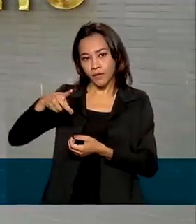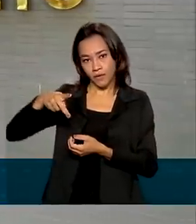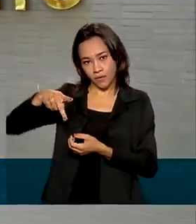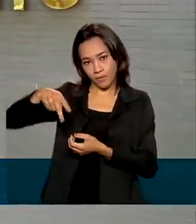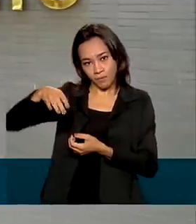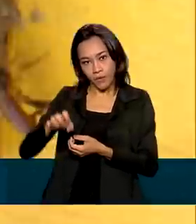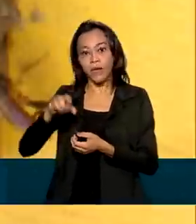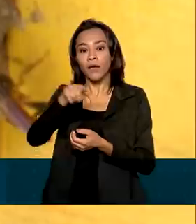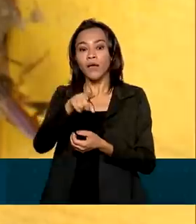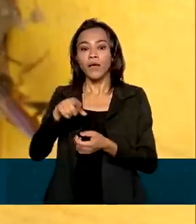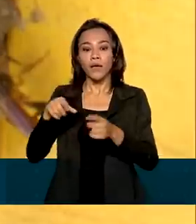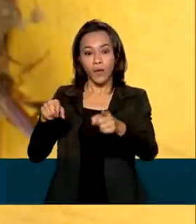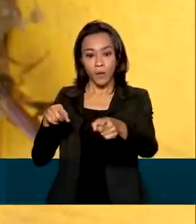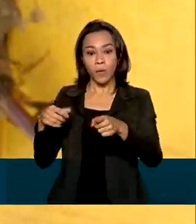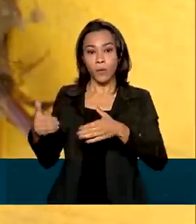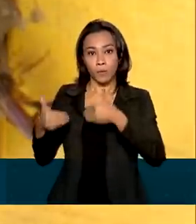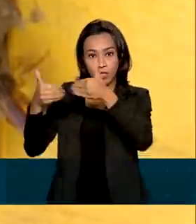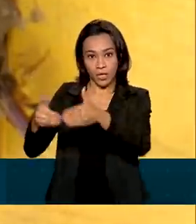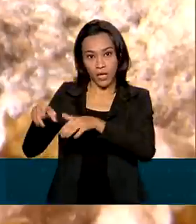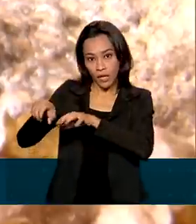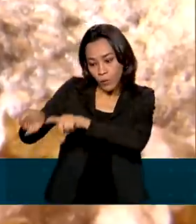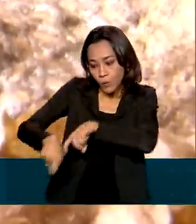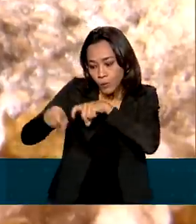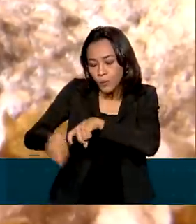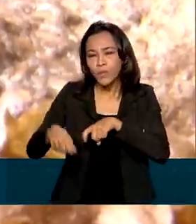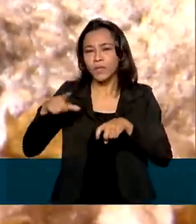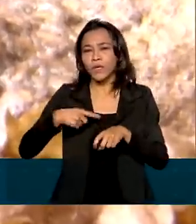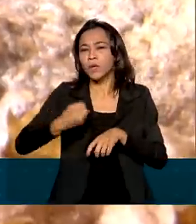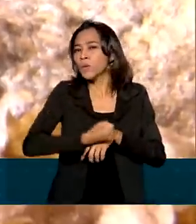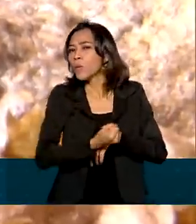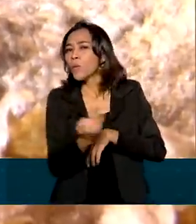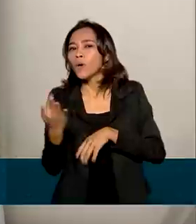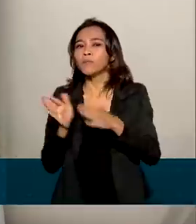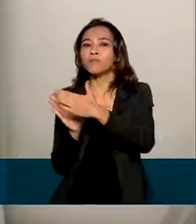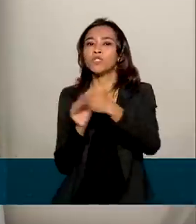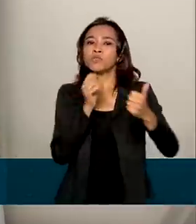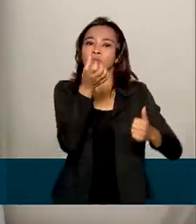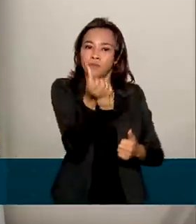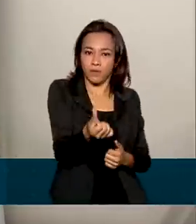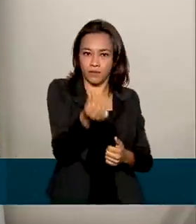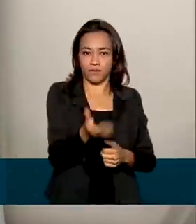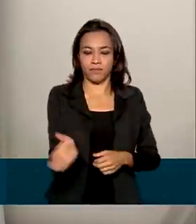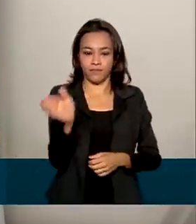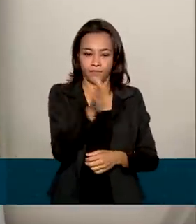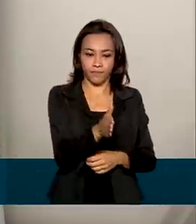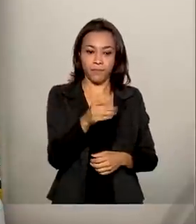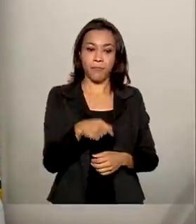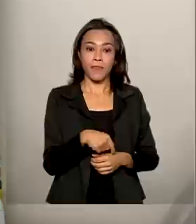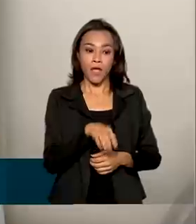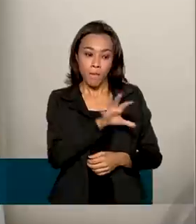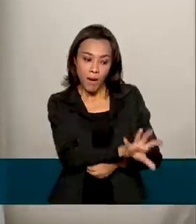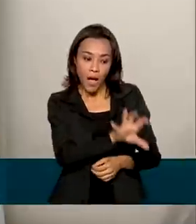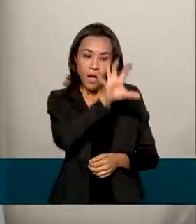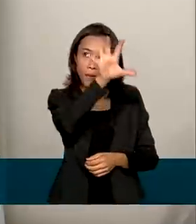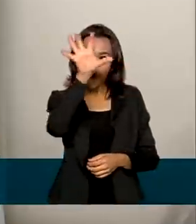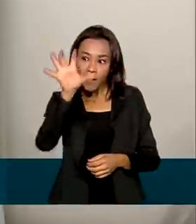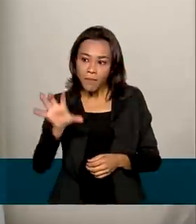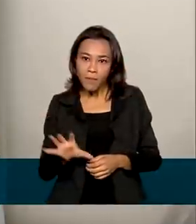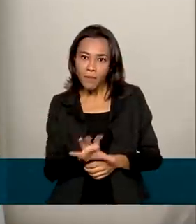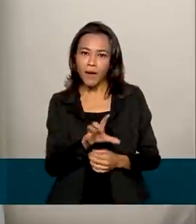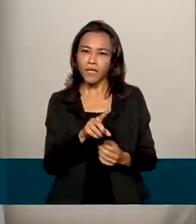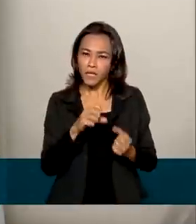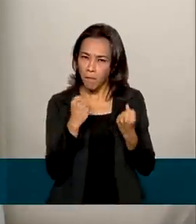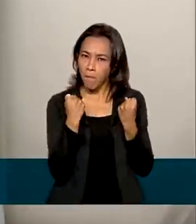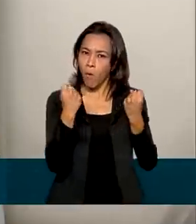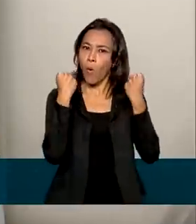Agricultura, há seis solicitações de selo para produtos de abelha. A indicação geográfica tem um grande potencial para